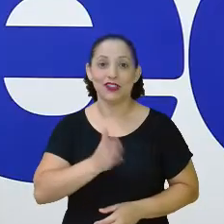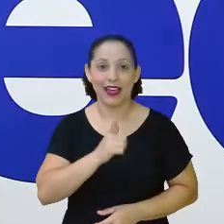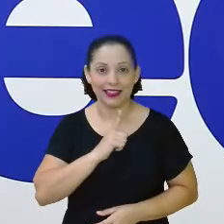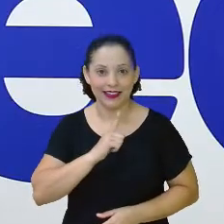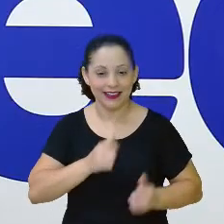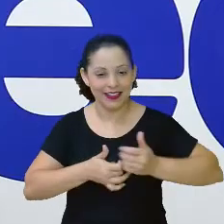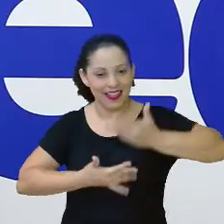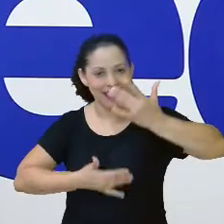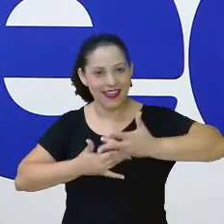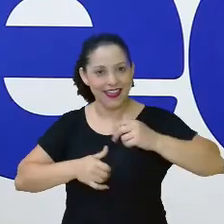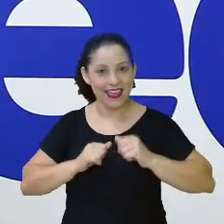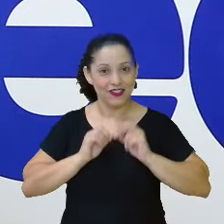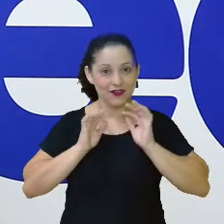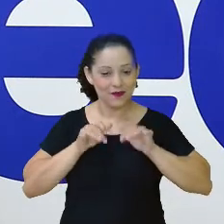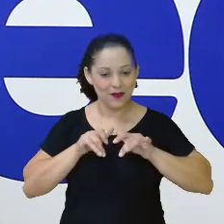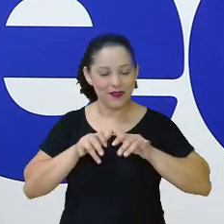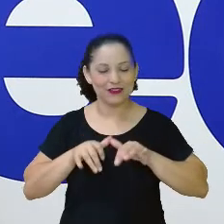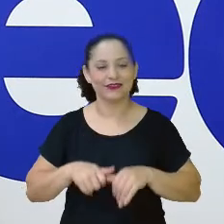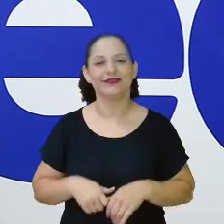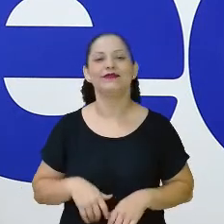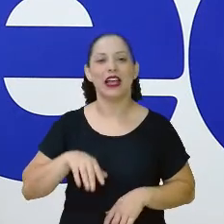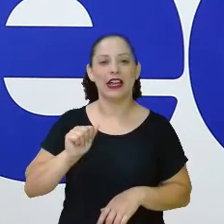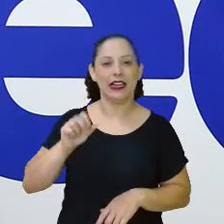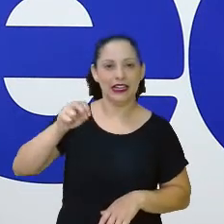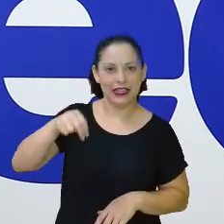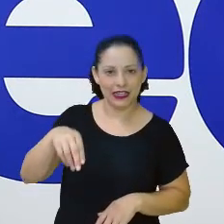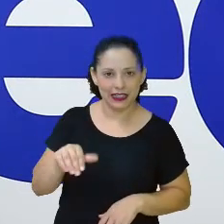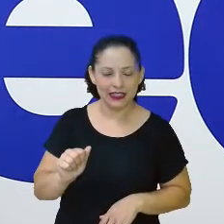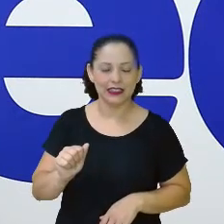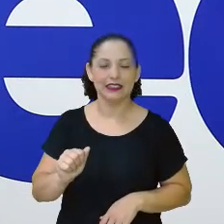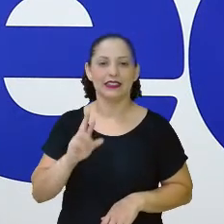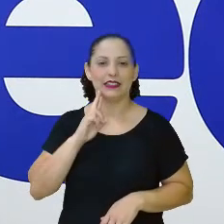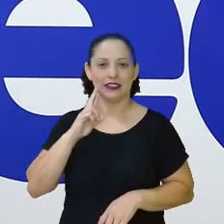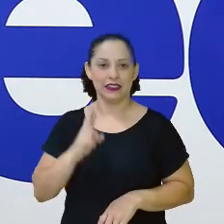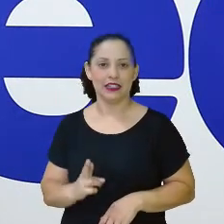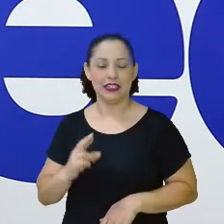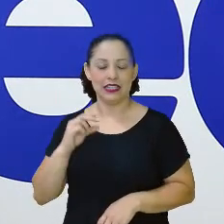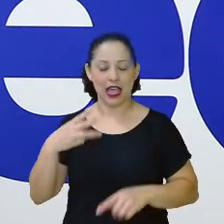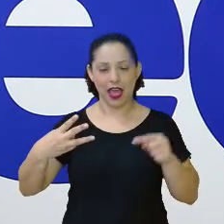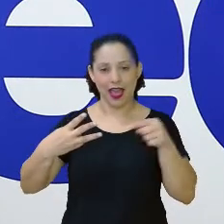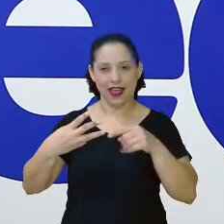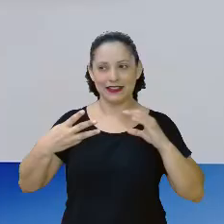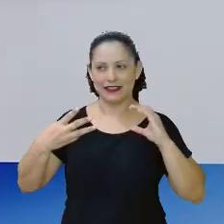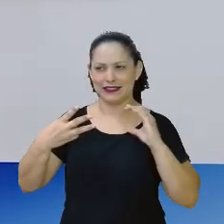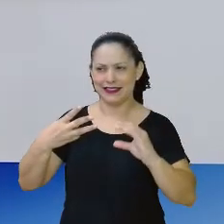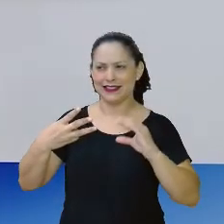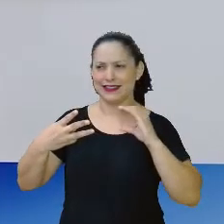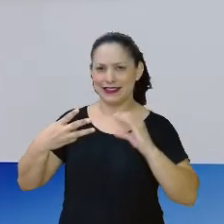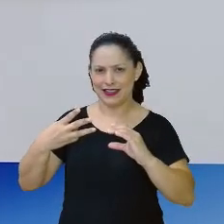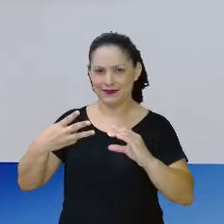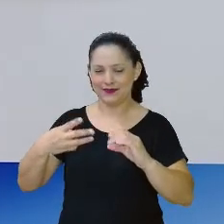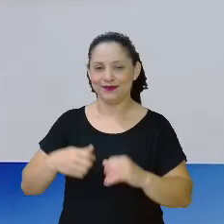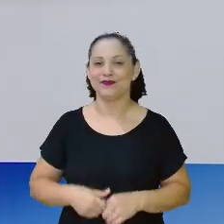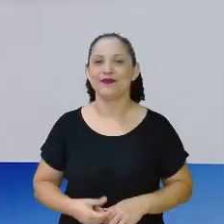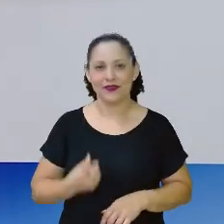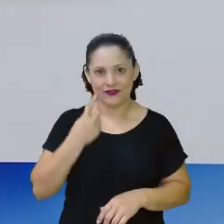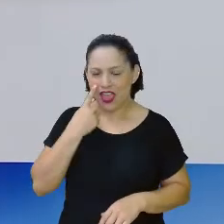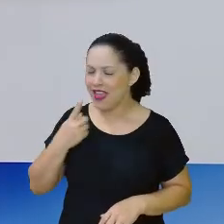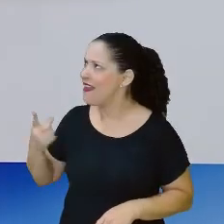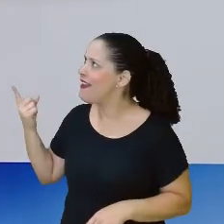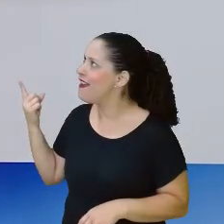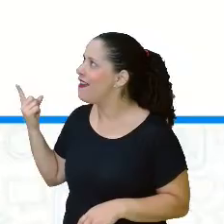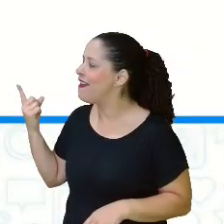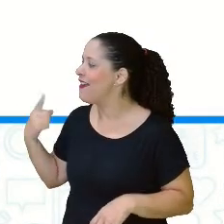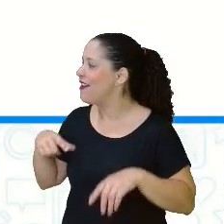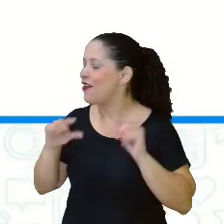resposta aqui, tá, professora? A Ana Regina botou letra C. Vamos conferir se é letra